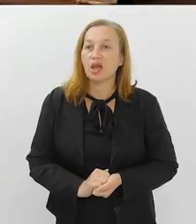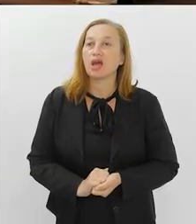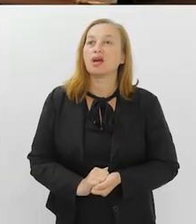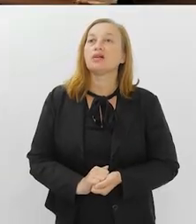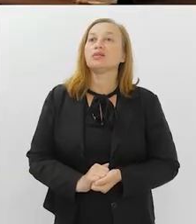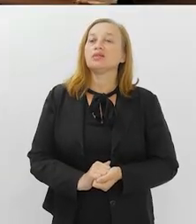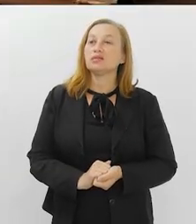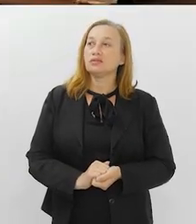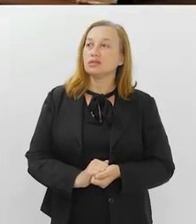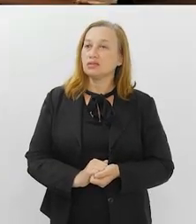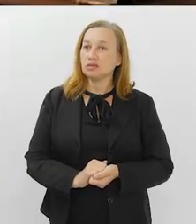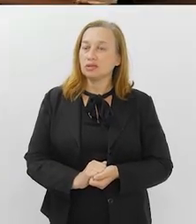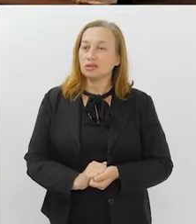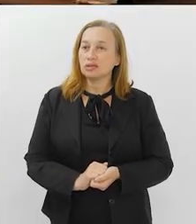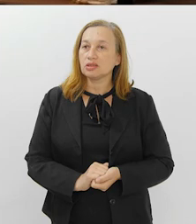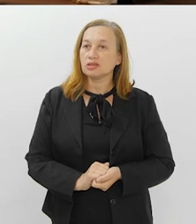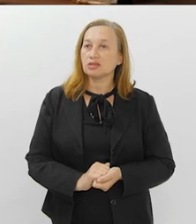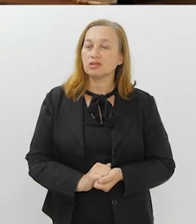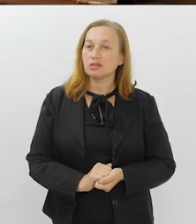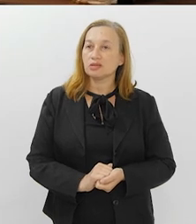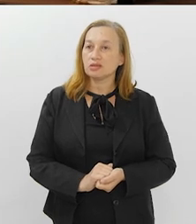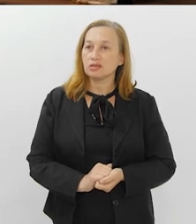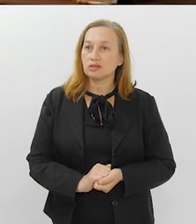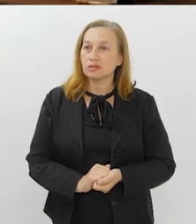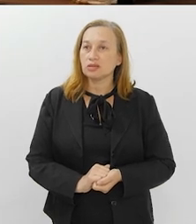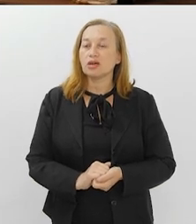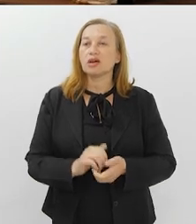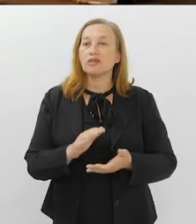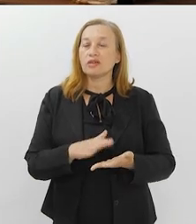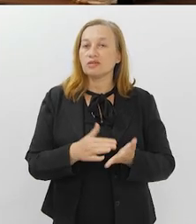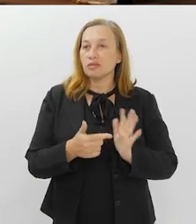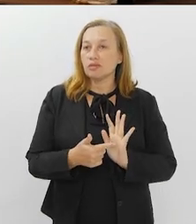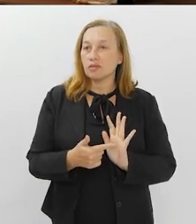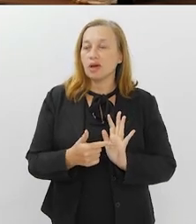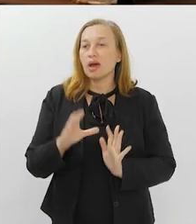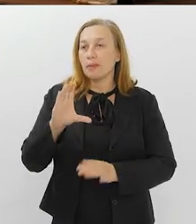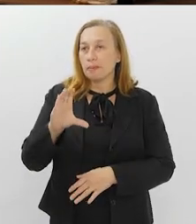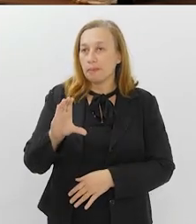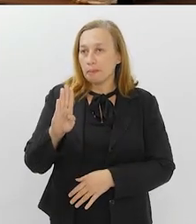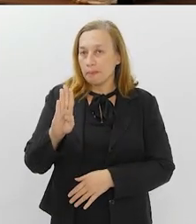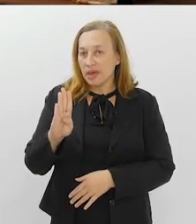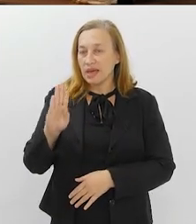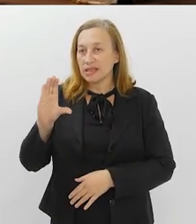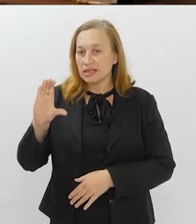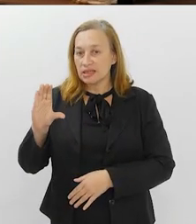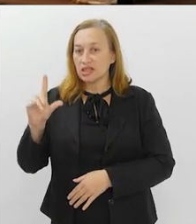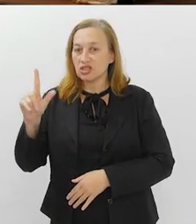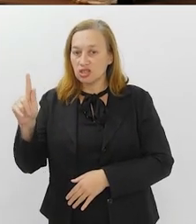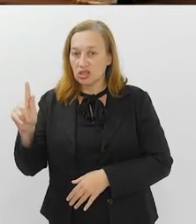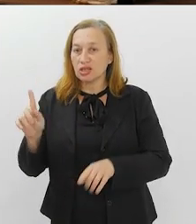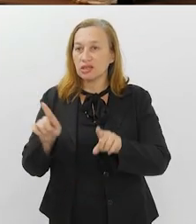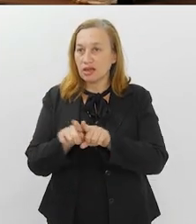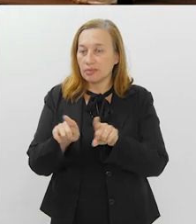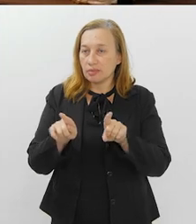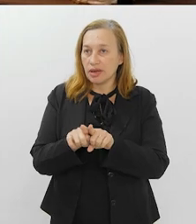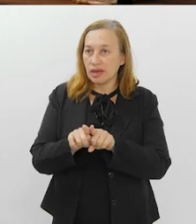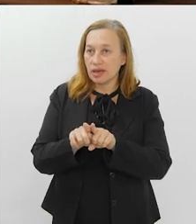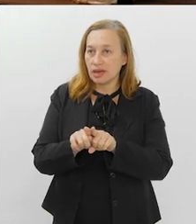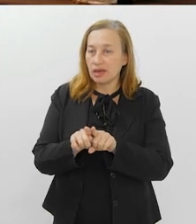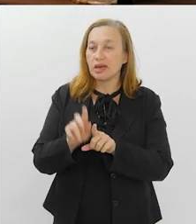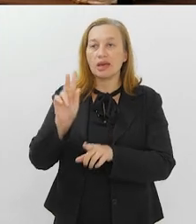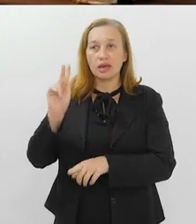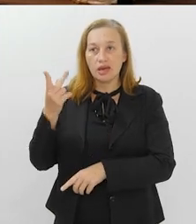A gente vem atualmente disponibilizando a BCG e a primeira dose da hepatite B nas maternidades,